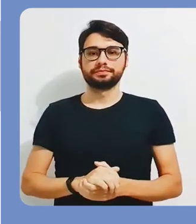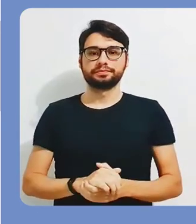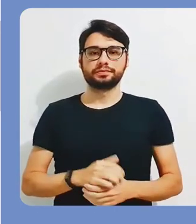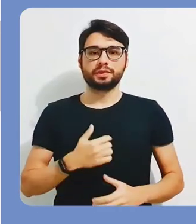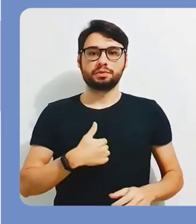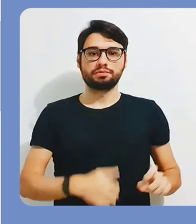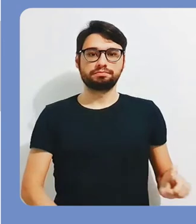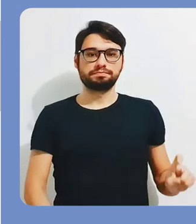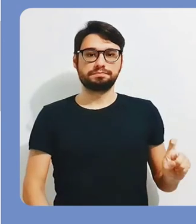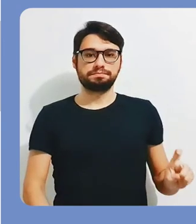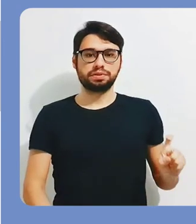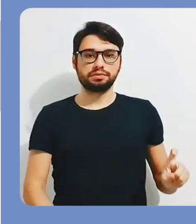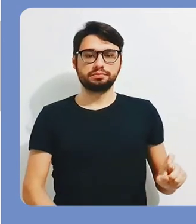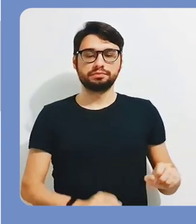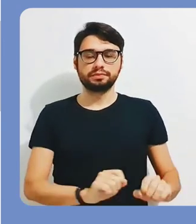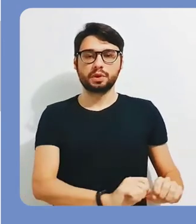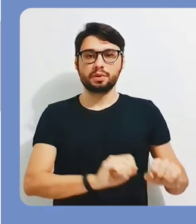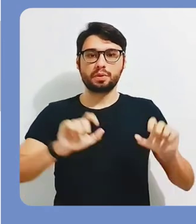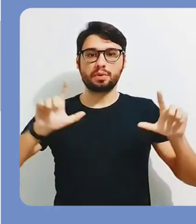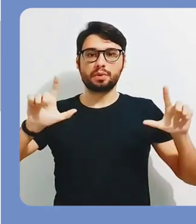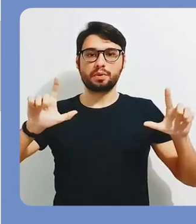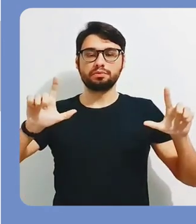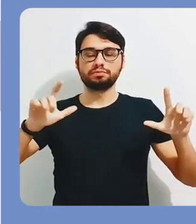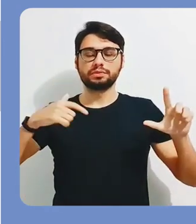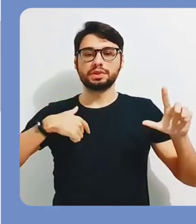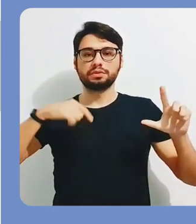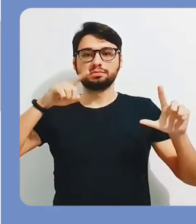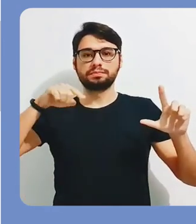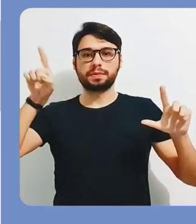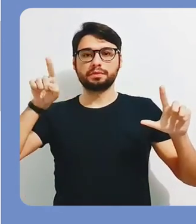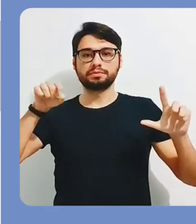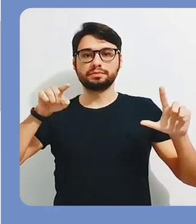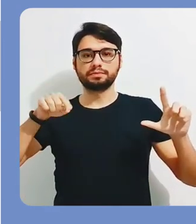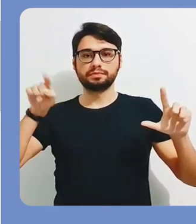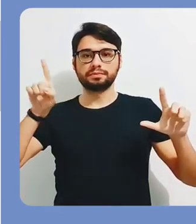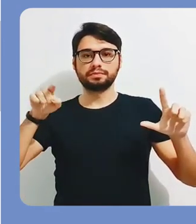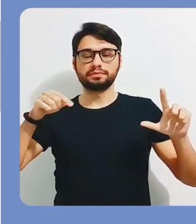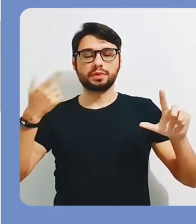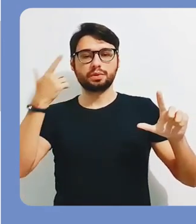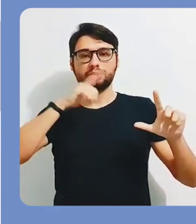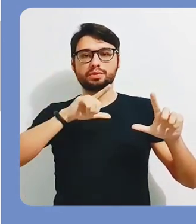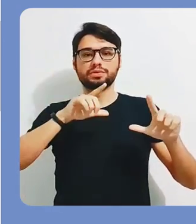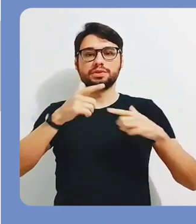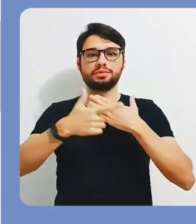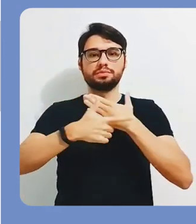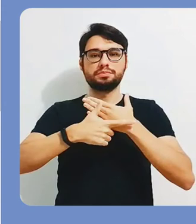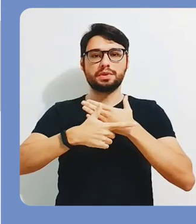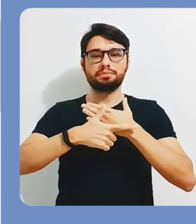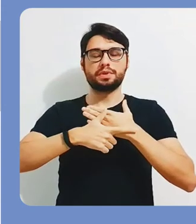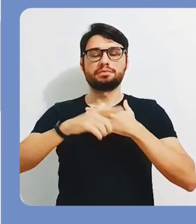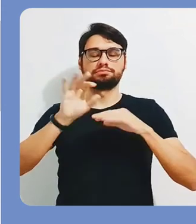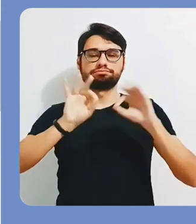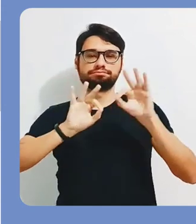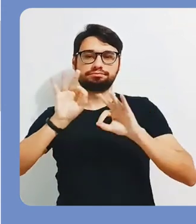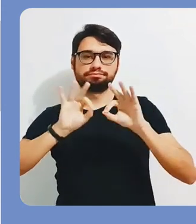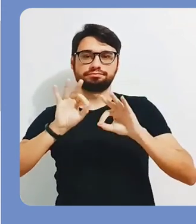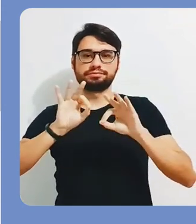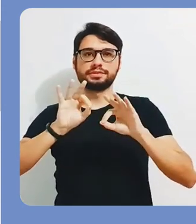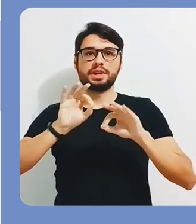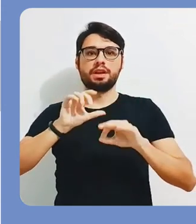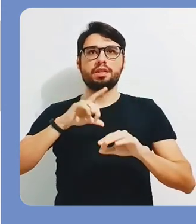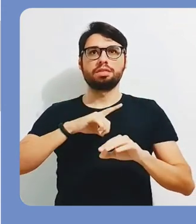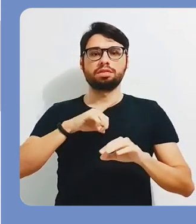Então, basta eu clicar, vai abrir um campo de seleção e eu consigo atribuir para este